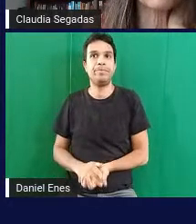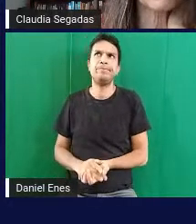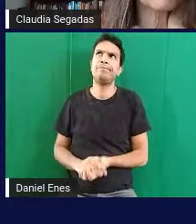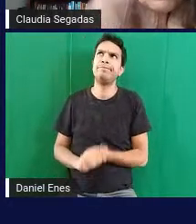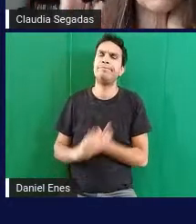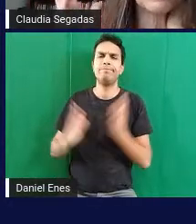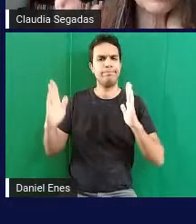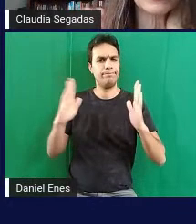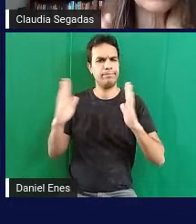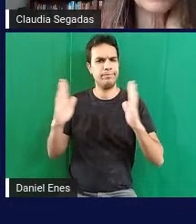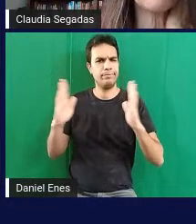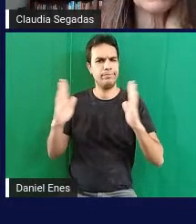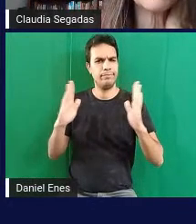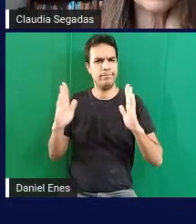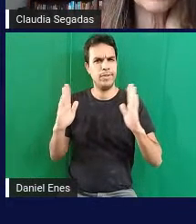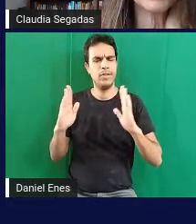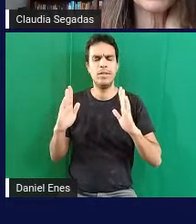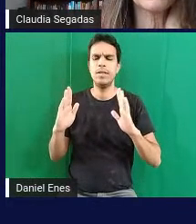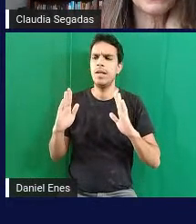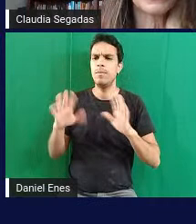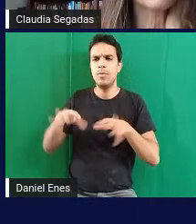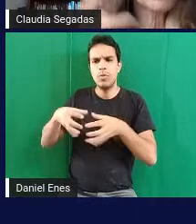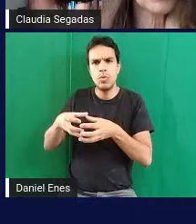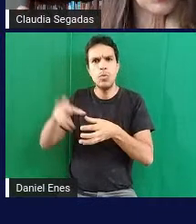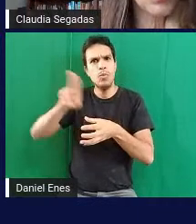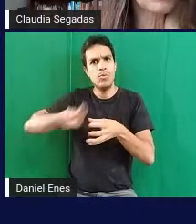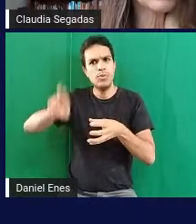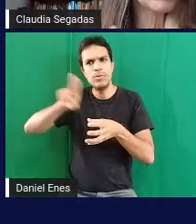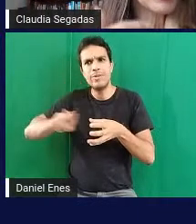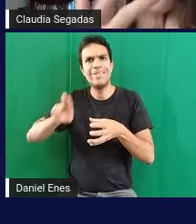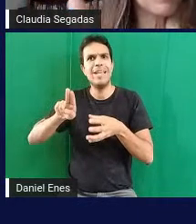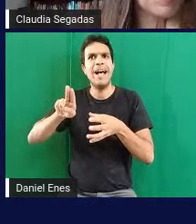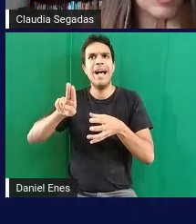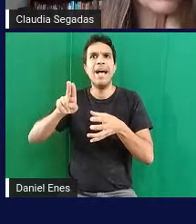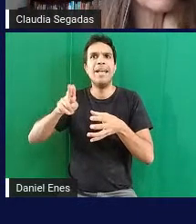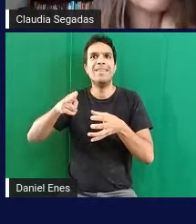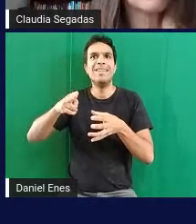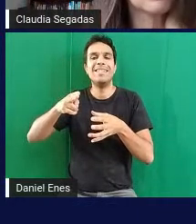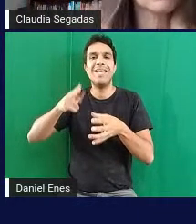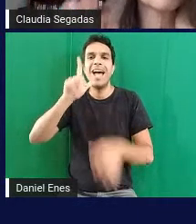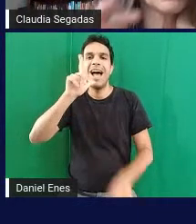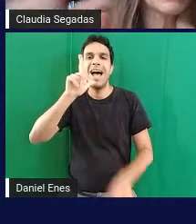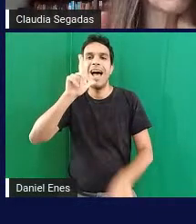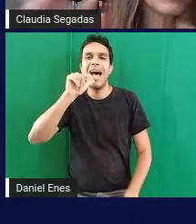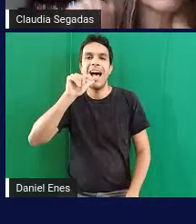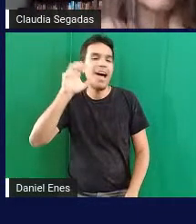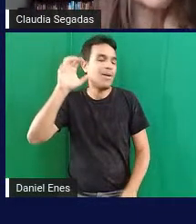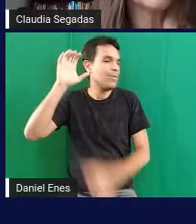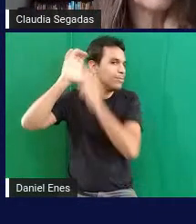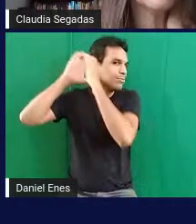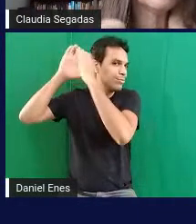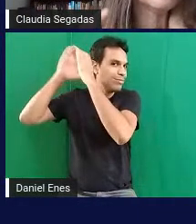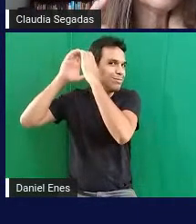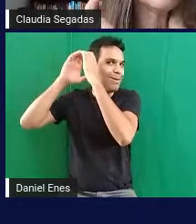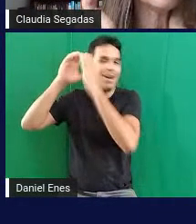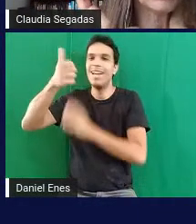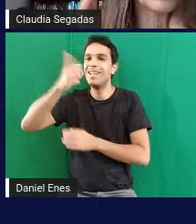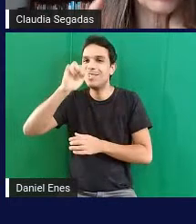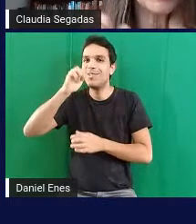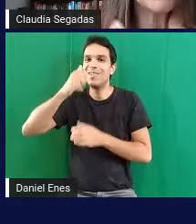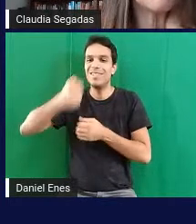o grupo passou a consumir uma quantidade imensa de água de coco a gente levava para as reuniões consumia e guardando